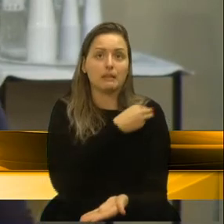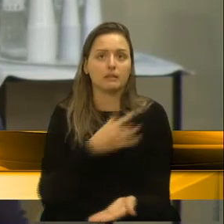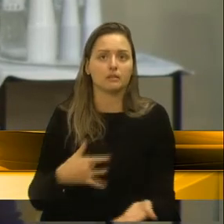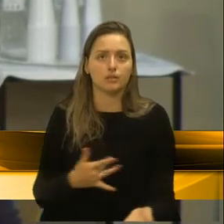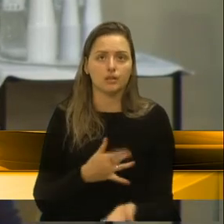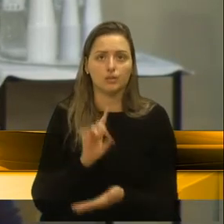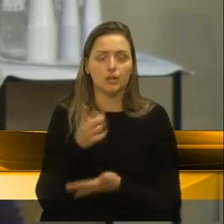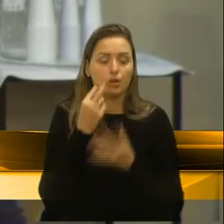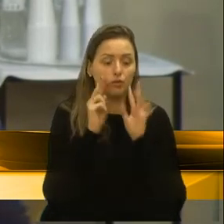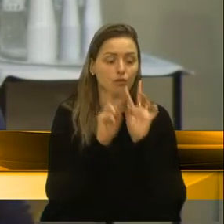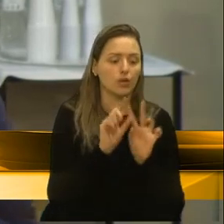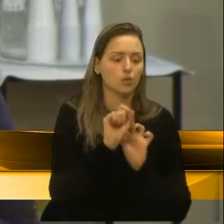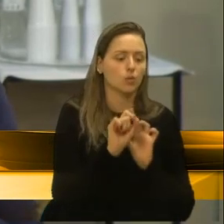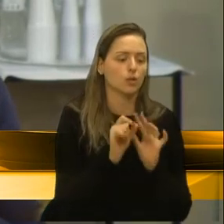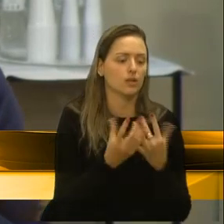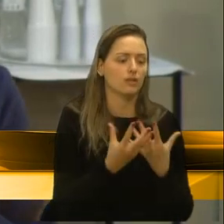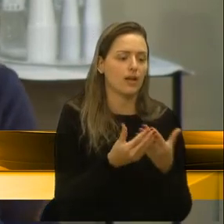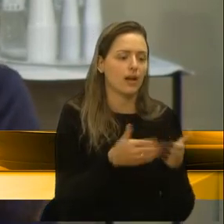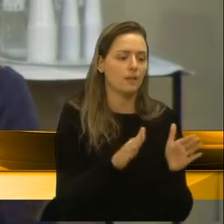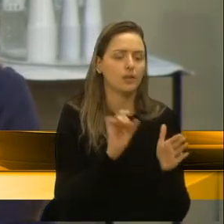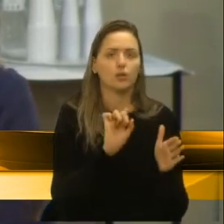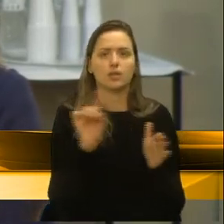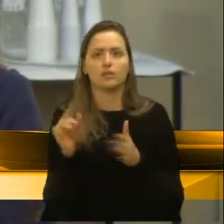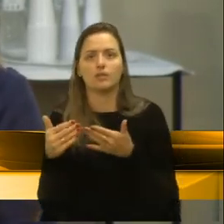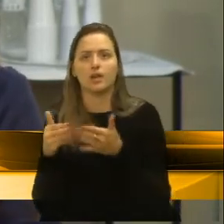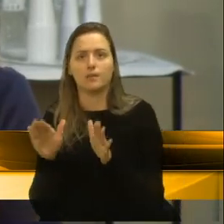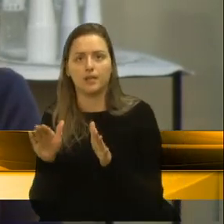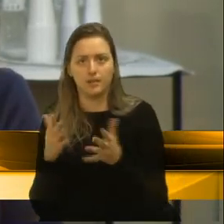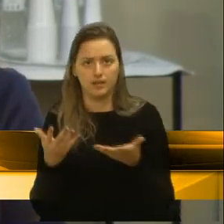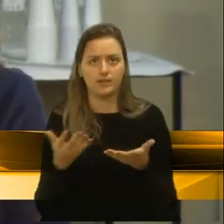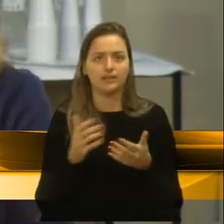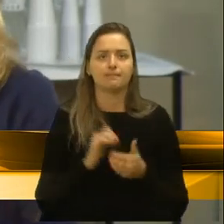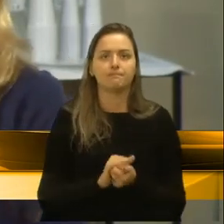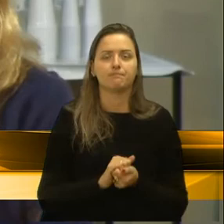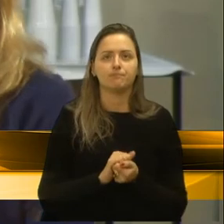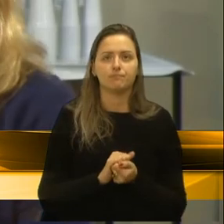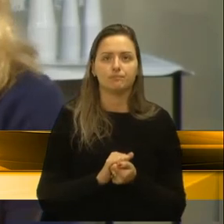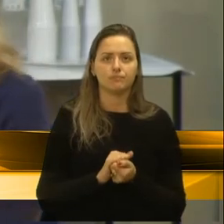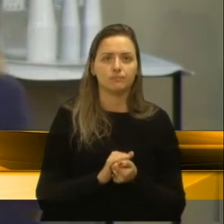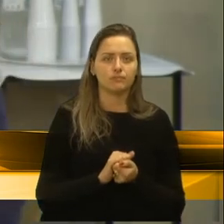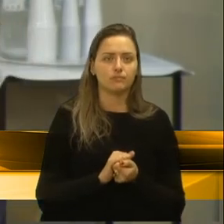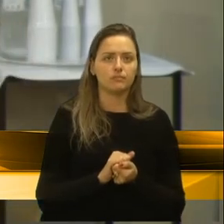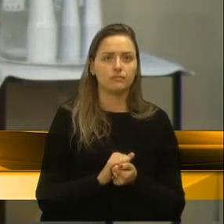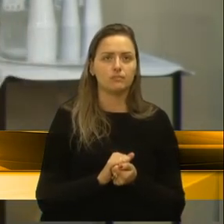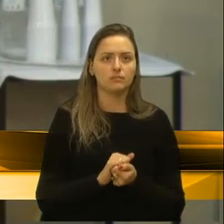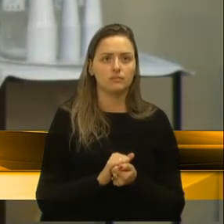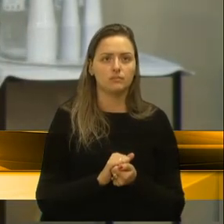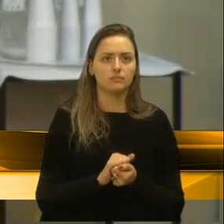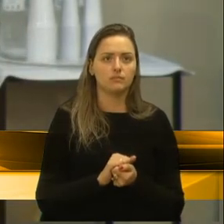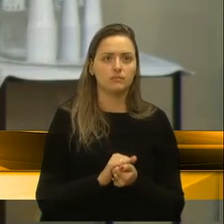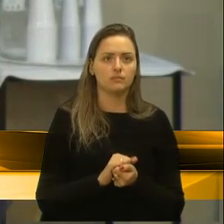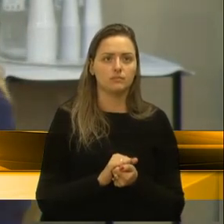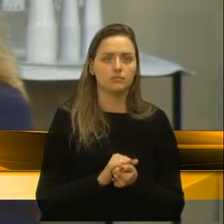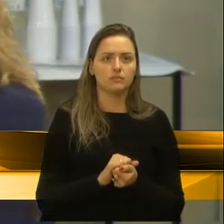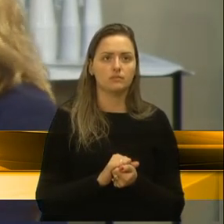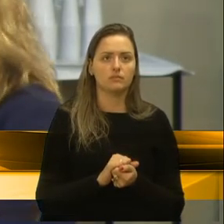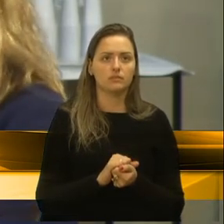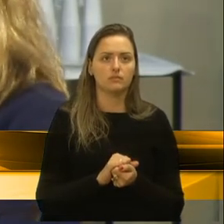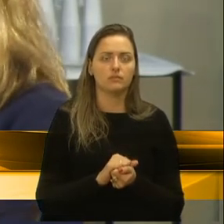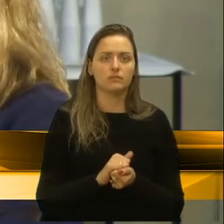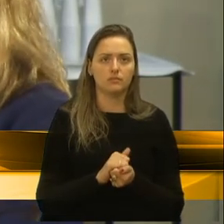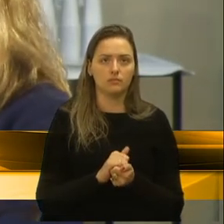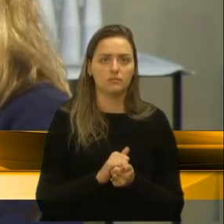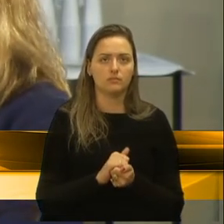onde é que eles vão flexibilizar, especialmente frente ao que a gente está vivendo nos estados. Falando especificamente dessa questão da